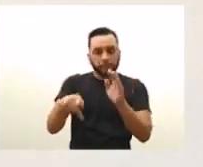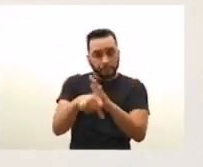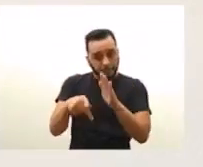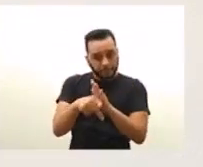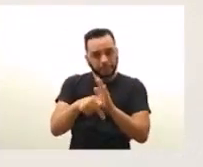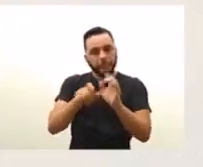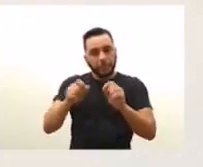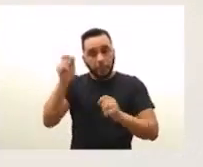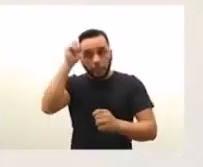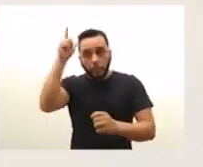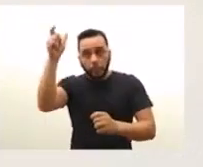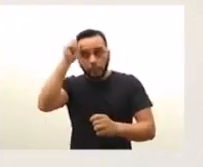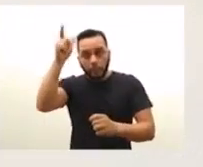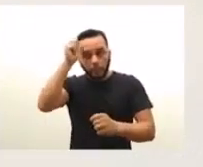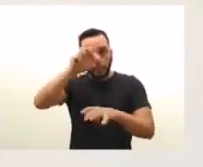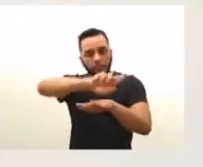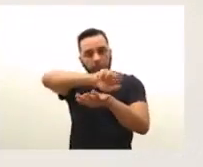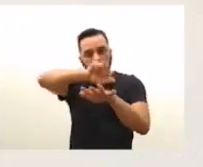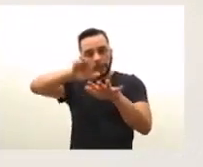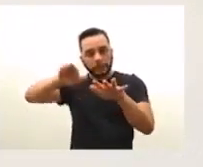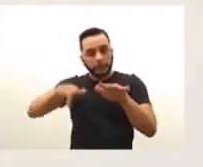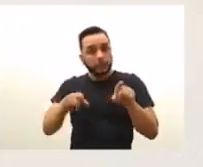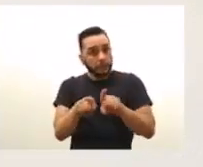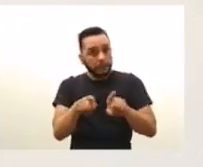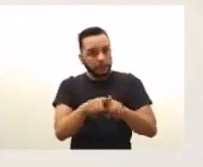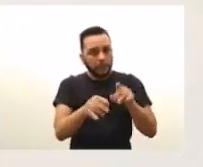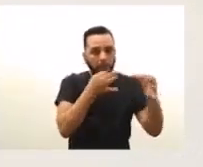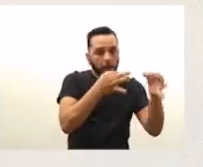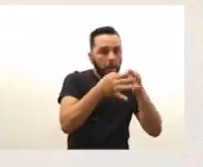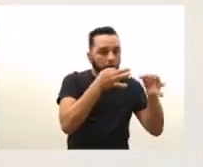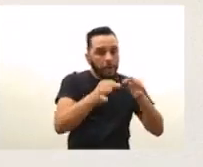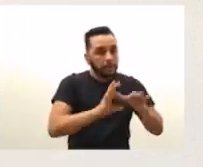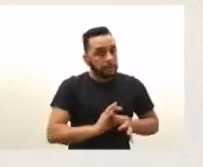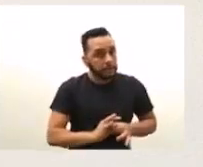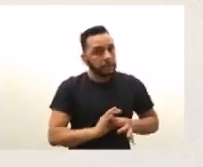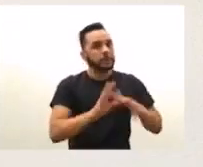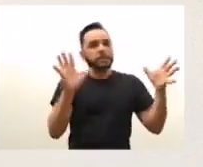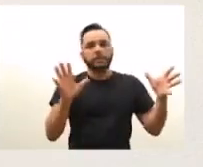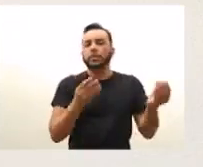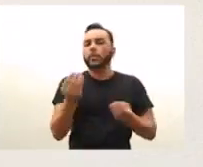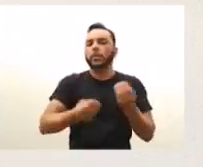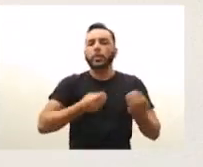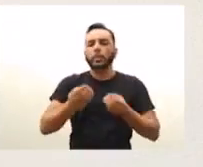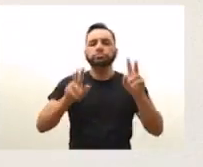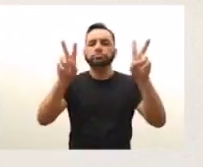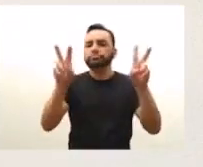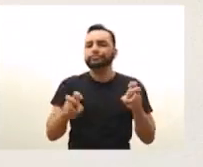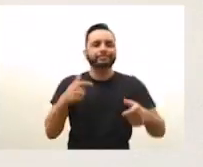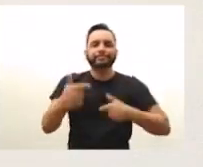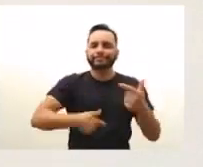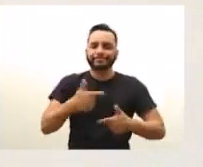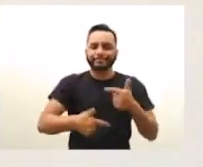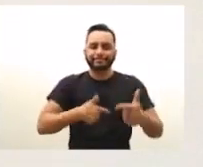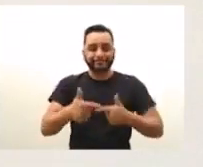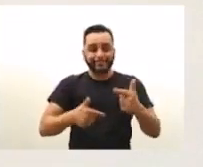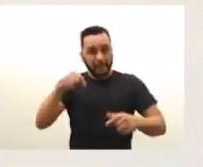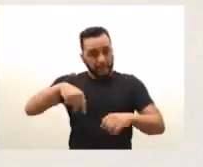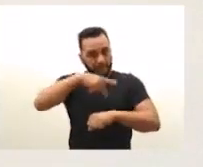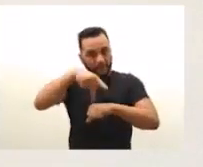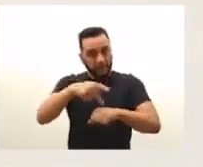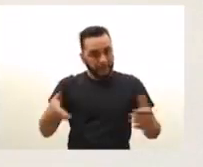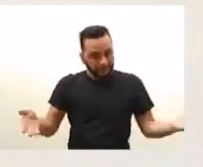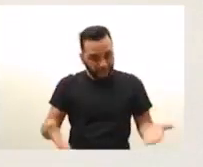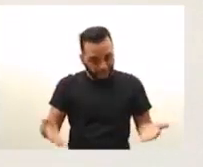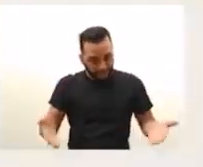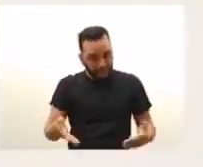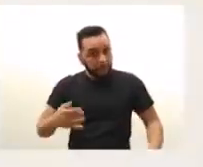diversidade cultural, da livre expressão e como trabalhar esses temas no nosso